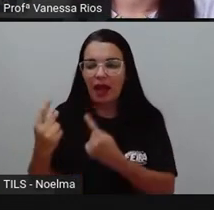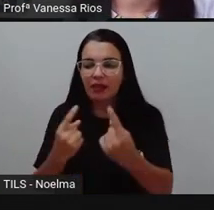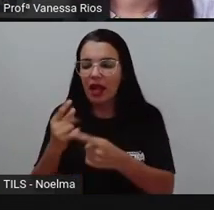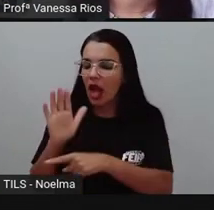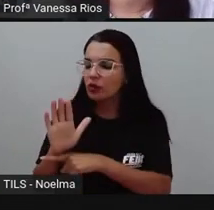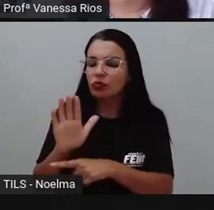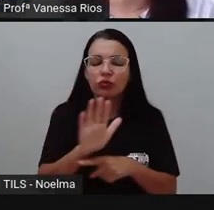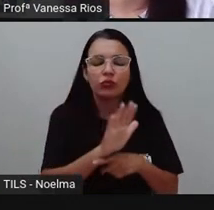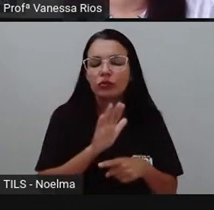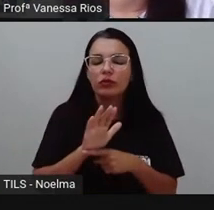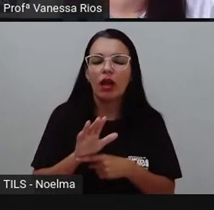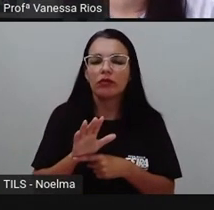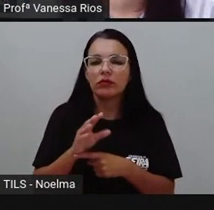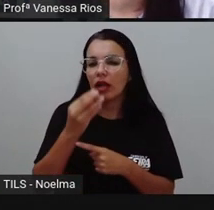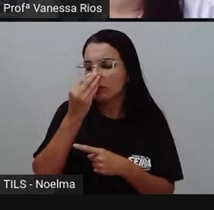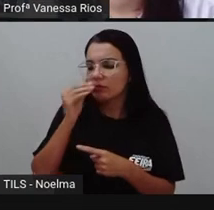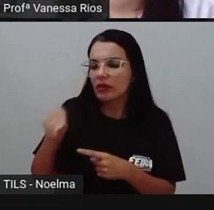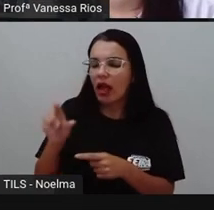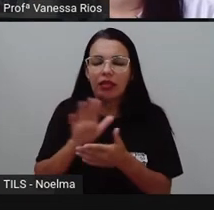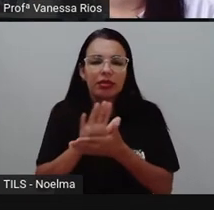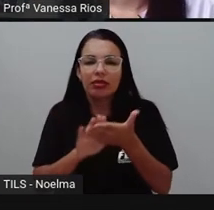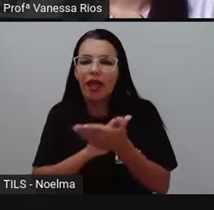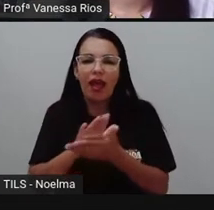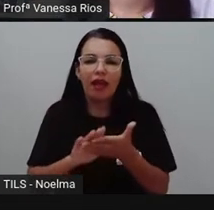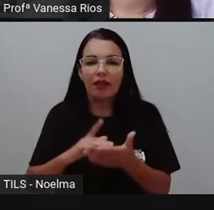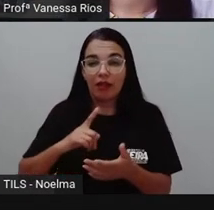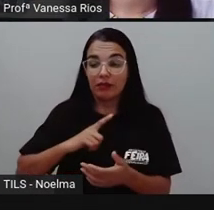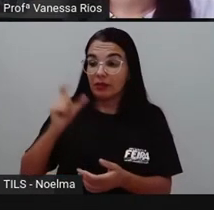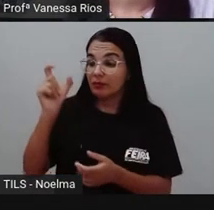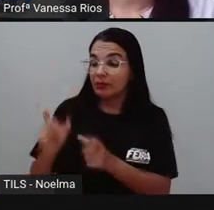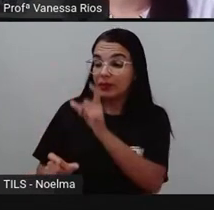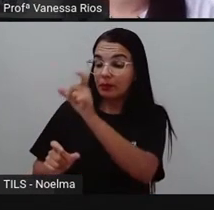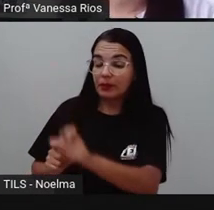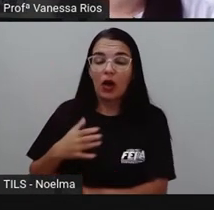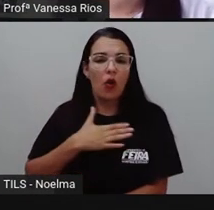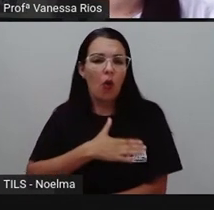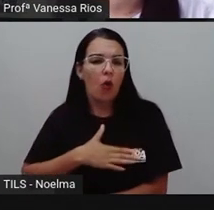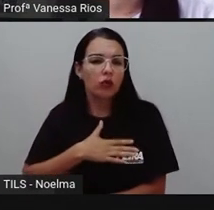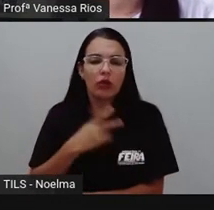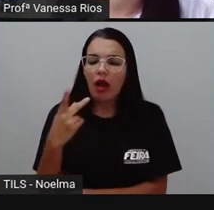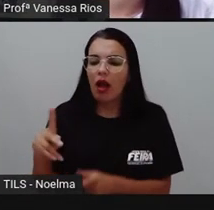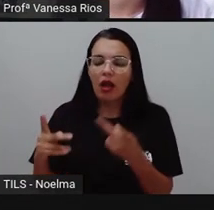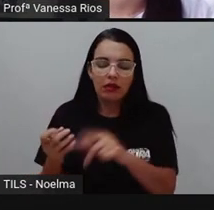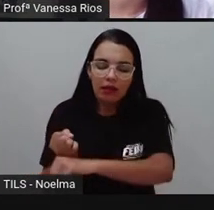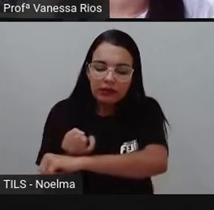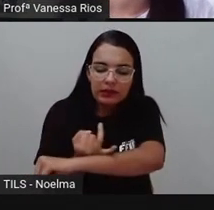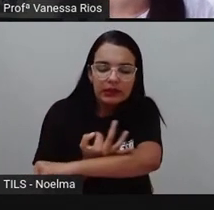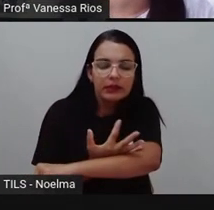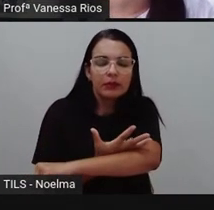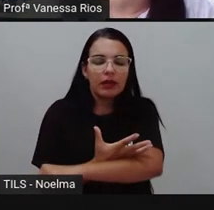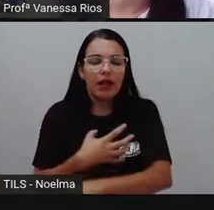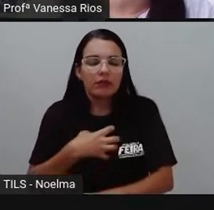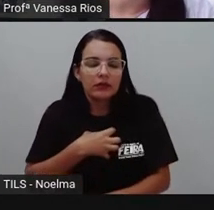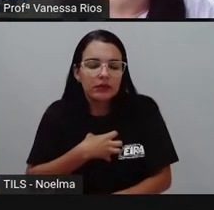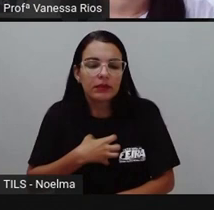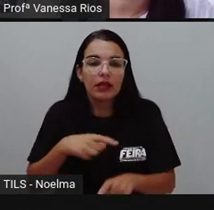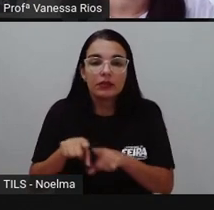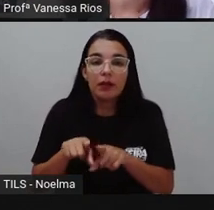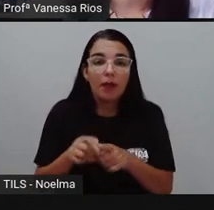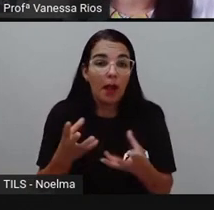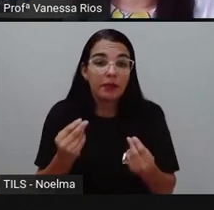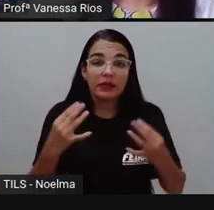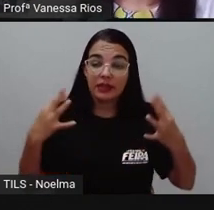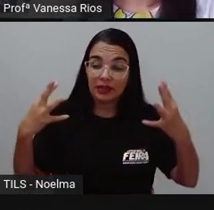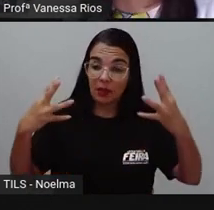sabem, sem negar a personalidade, os gostos, a sensibilidade e as muitas qualidades